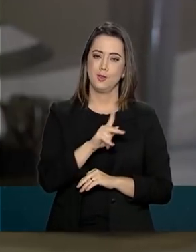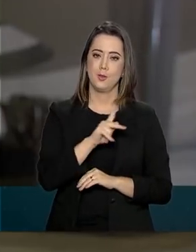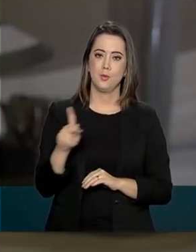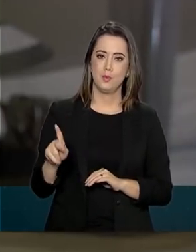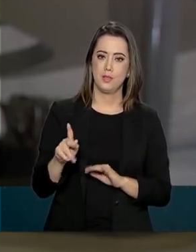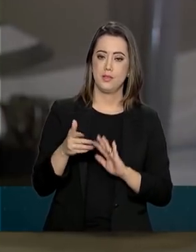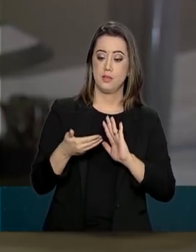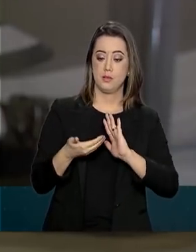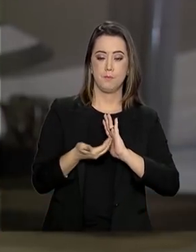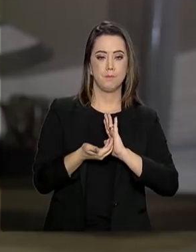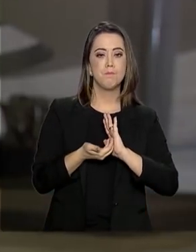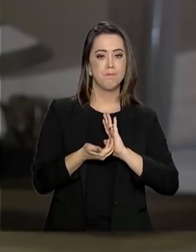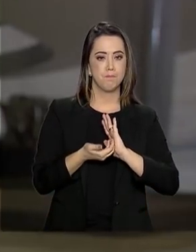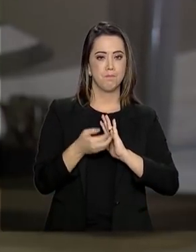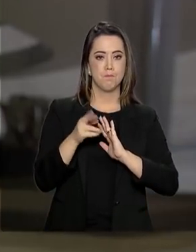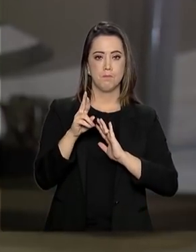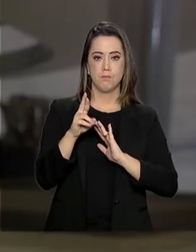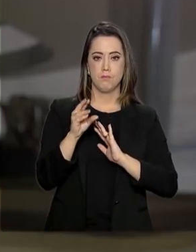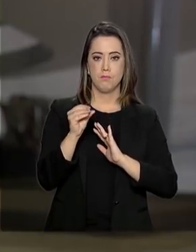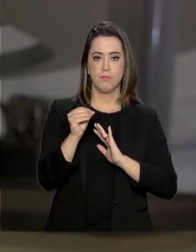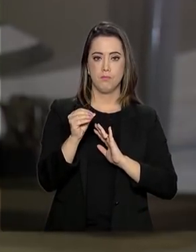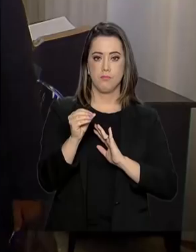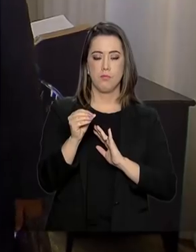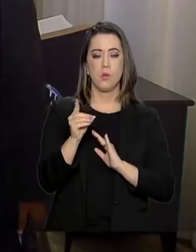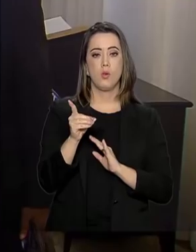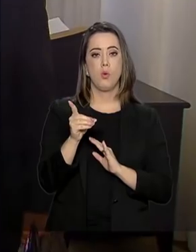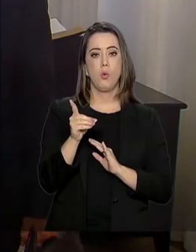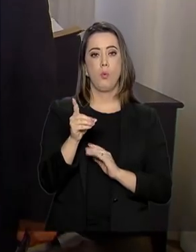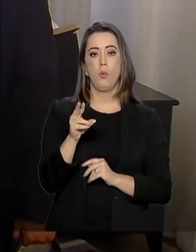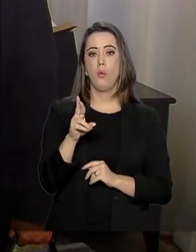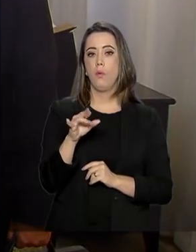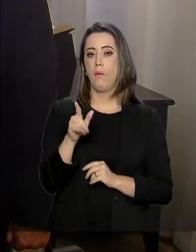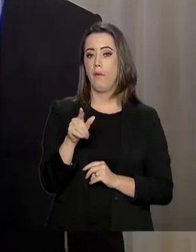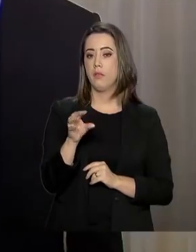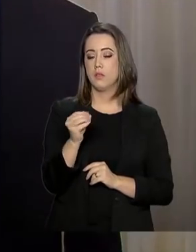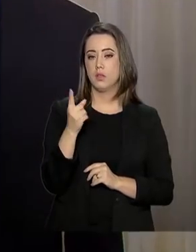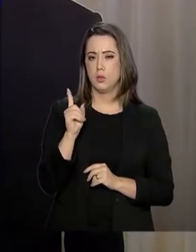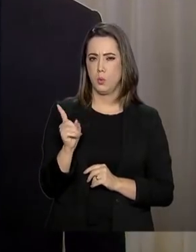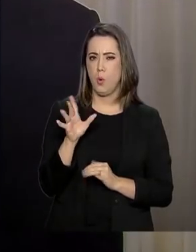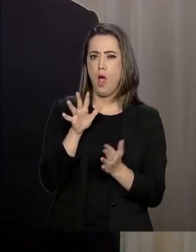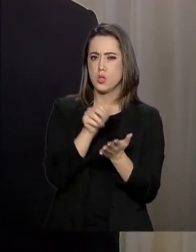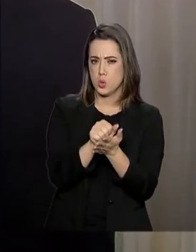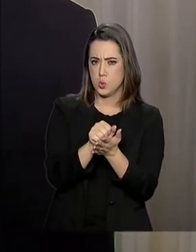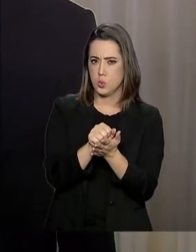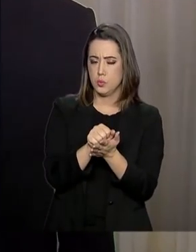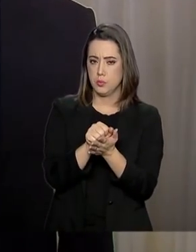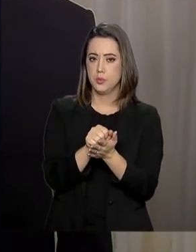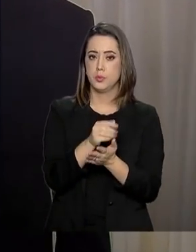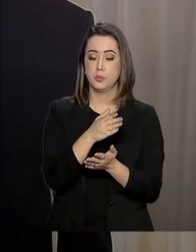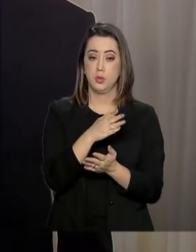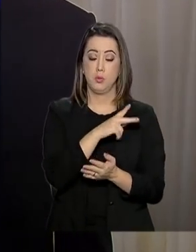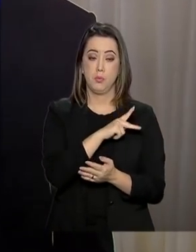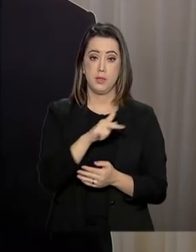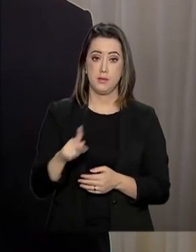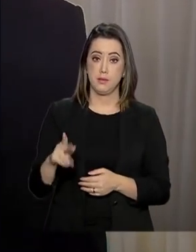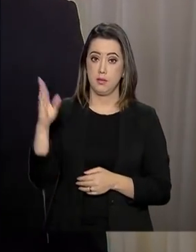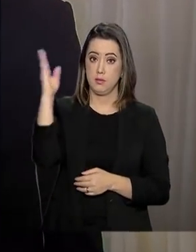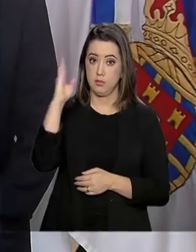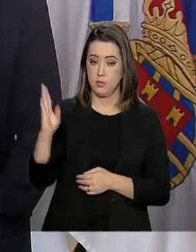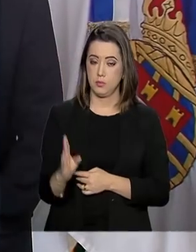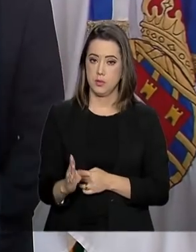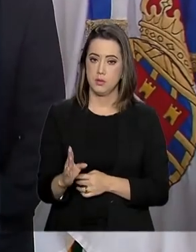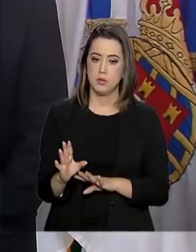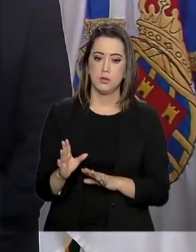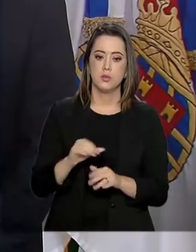Rodrigo Maia, assume interinamente a presidência da República no governo do presidente Jair Bolsonaro. A solenidade